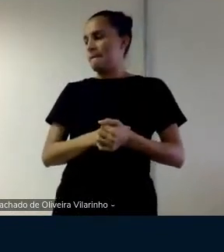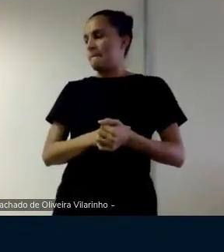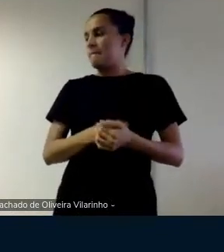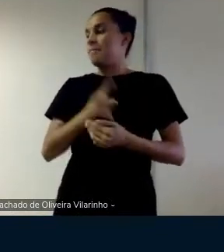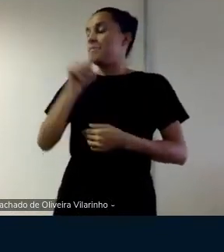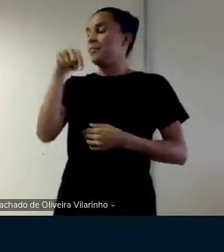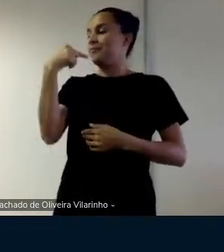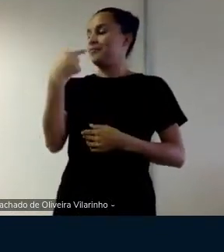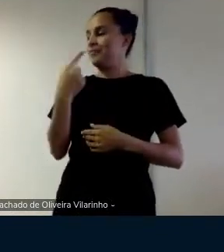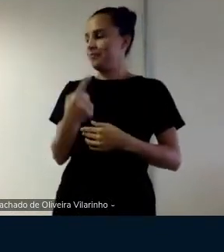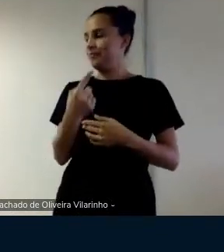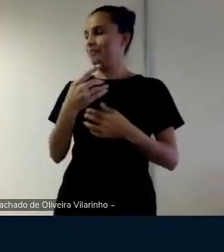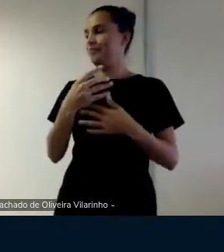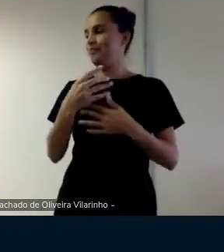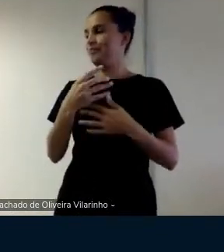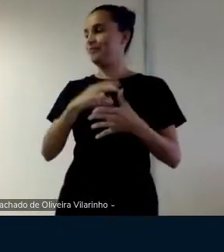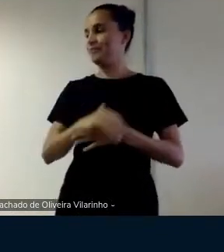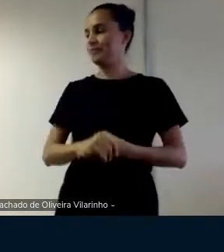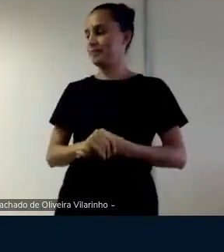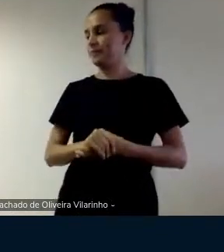depois é